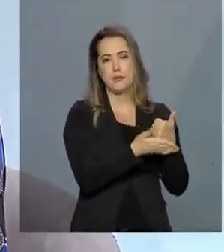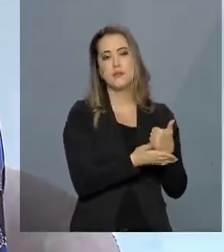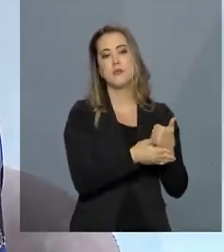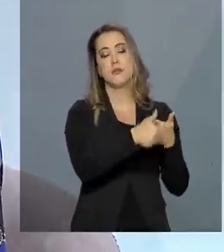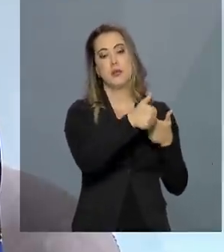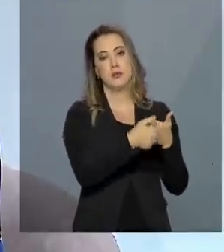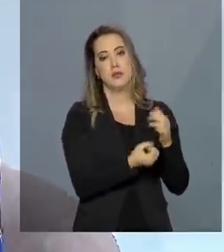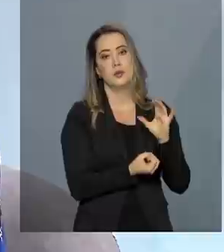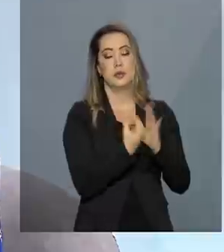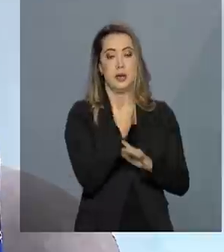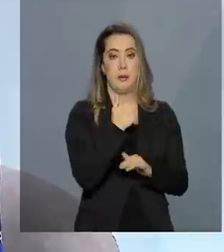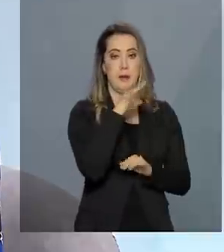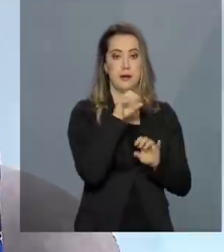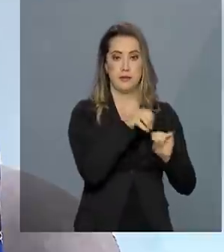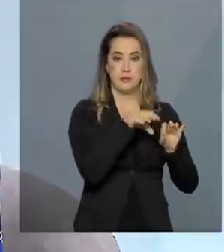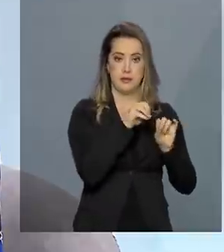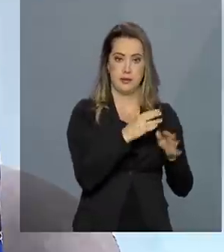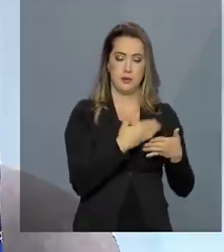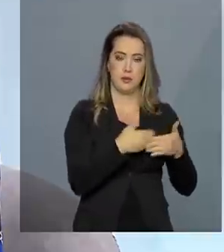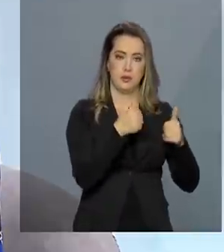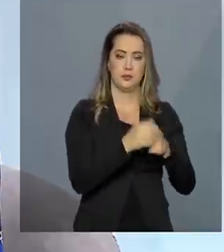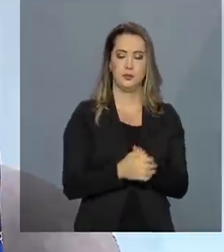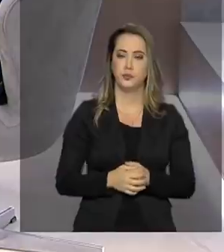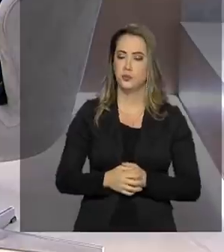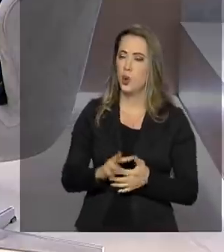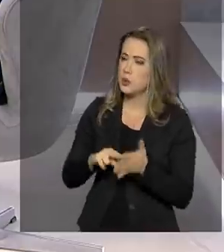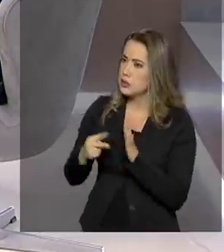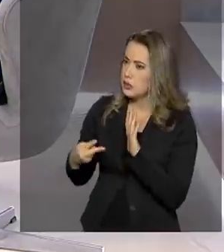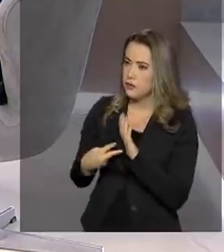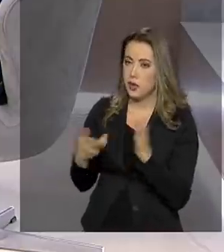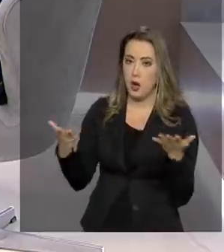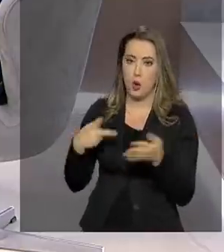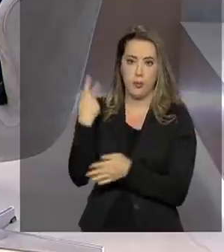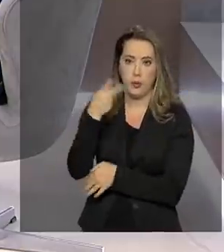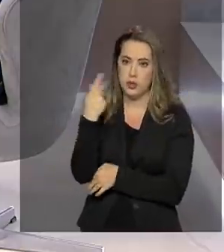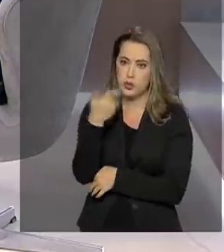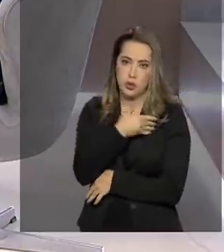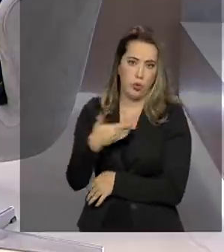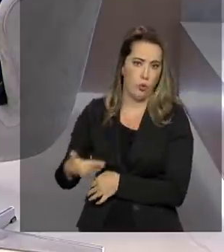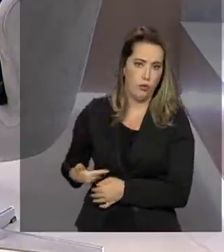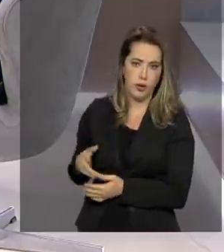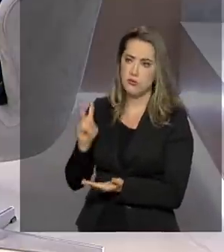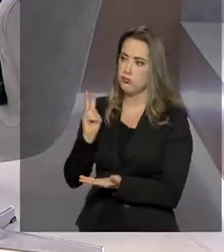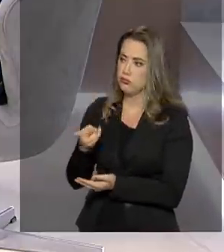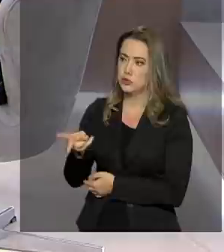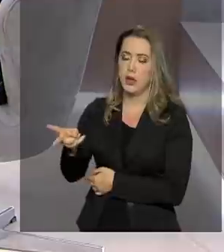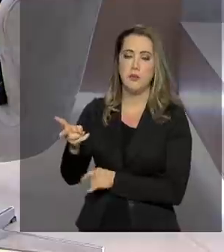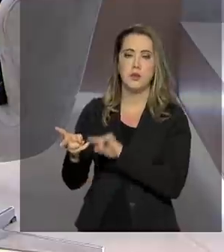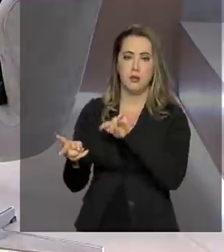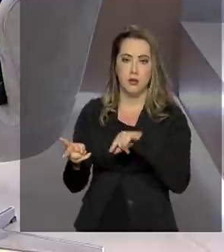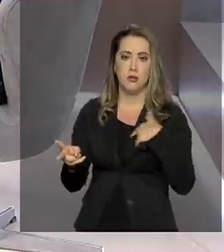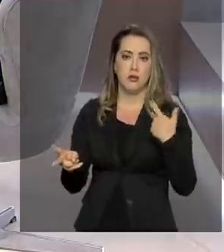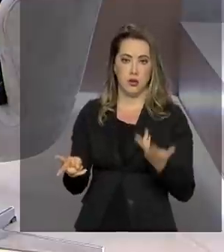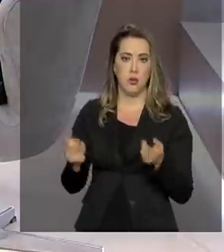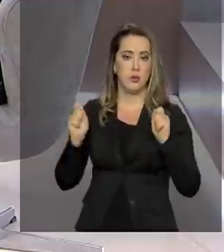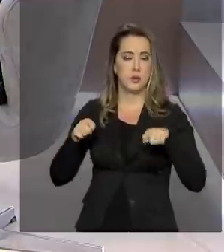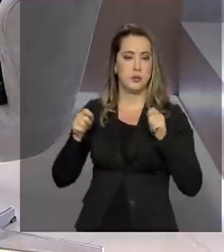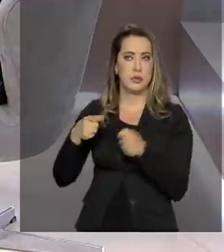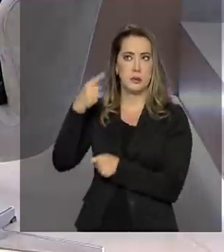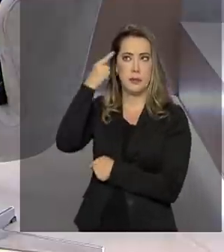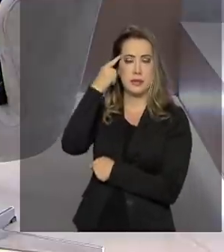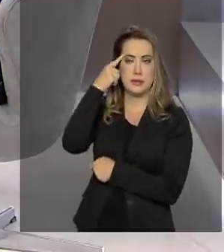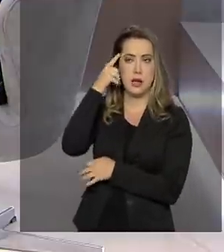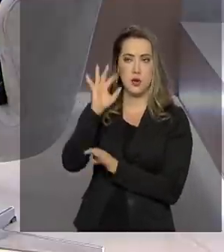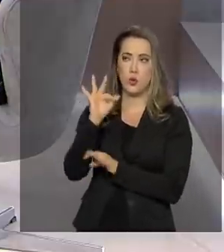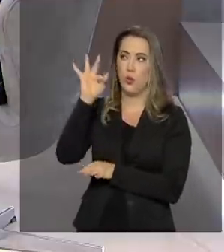uma educação de mais qualidade. Ou seja, se transformando em uma política de Estado e permite que essas políticas sejam pensadas em